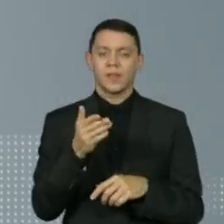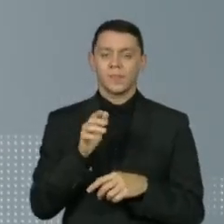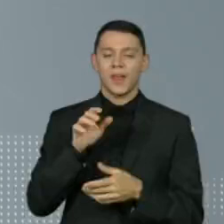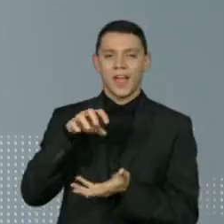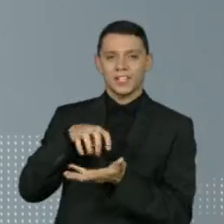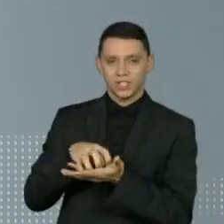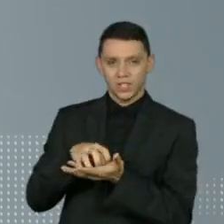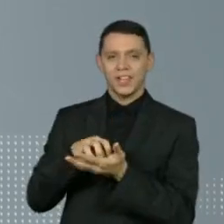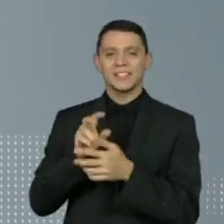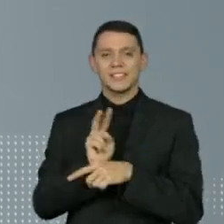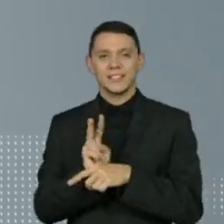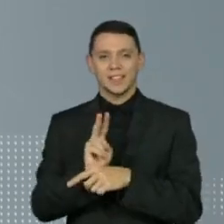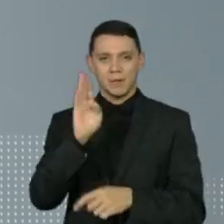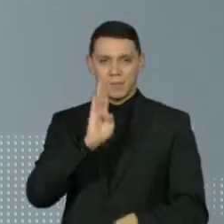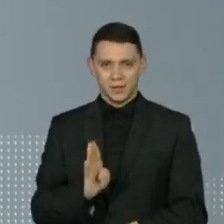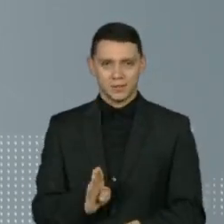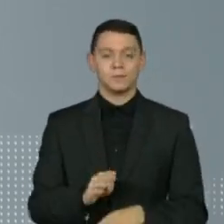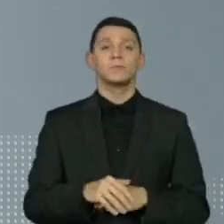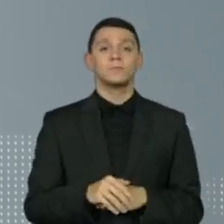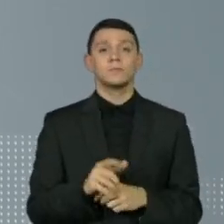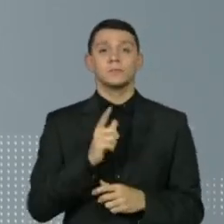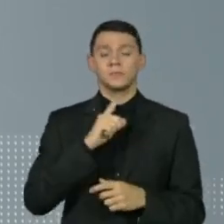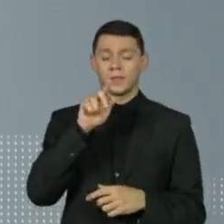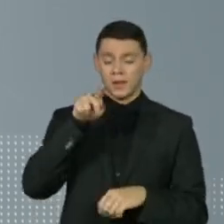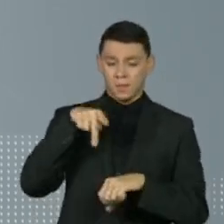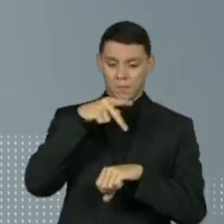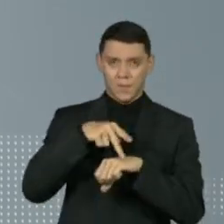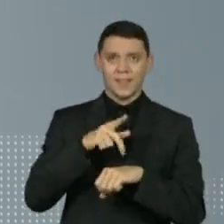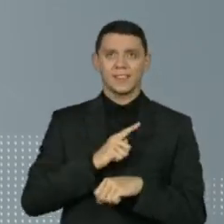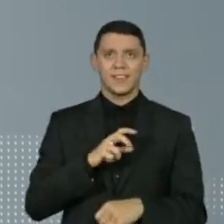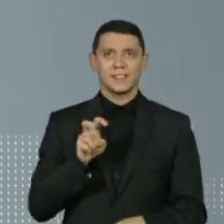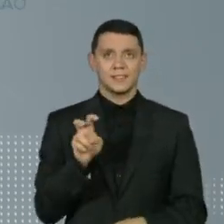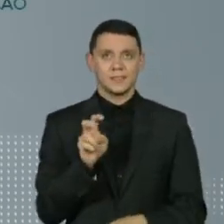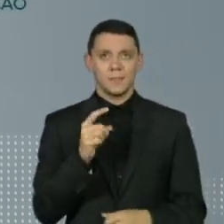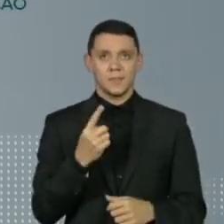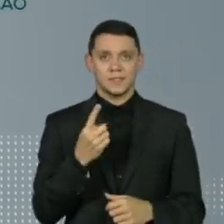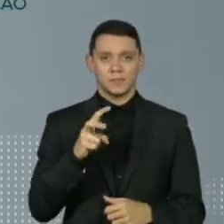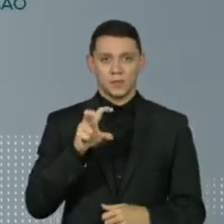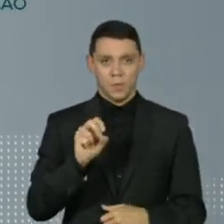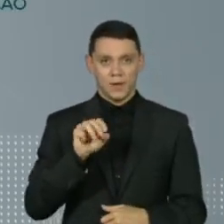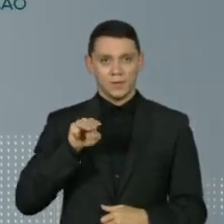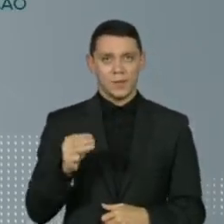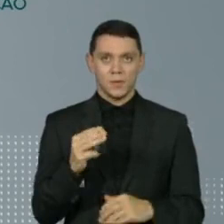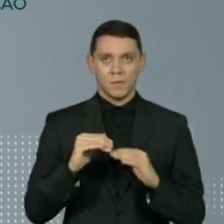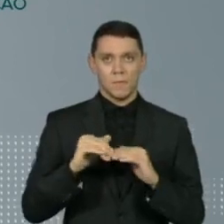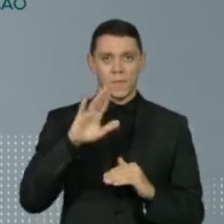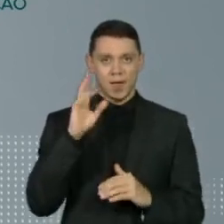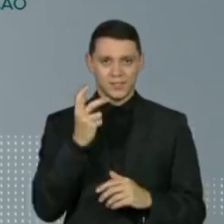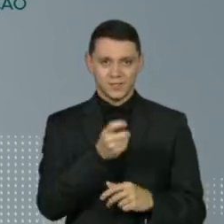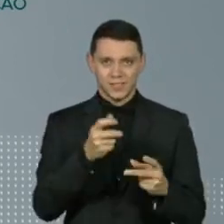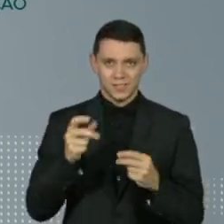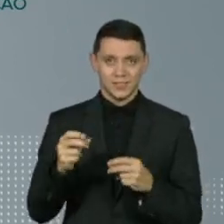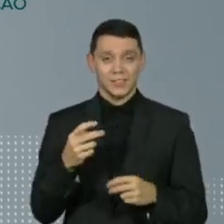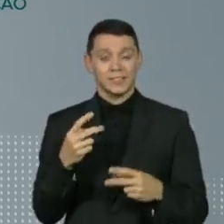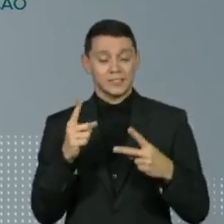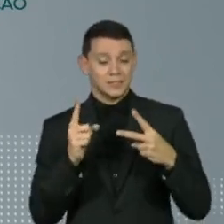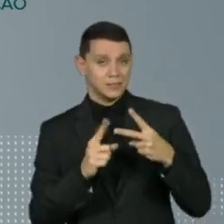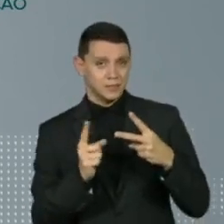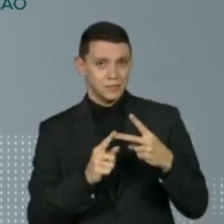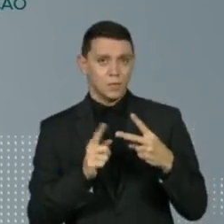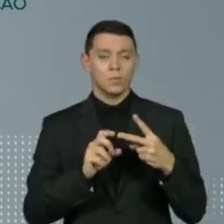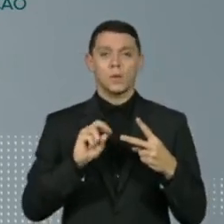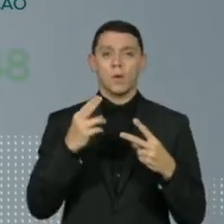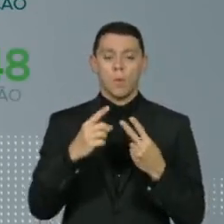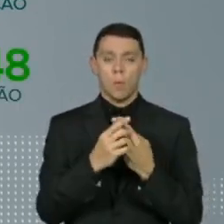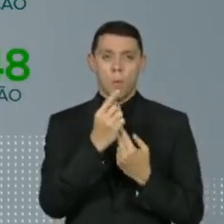são quase 155 milhões de vacinados com a primeira dose. A segunda ou a dose única chegaram para 116